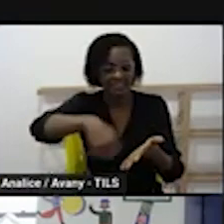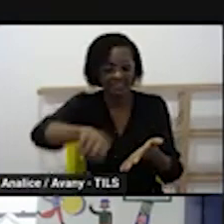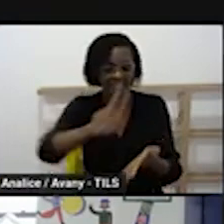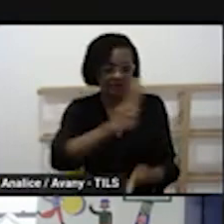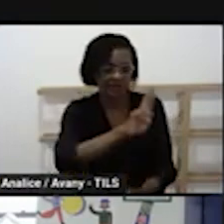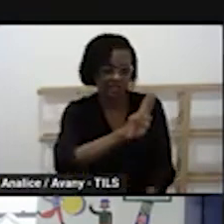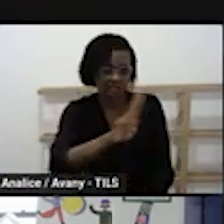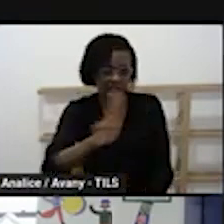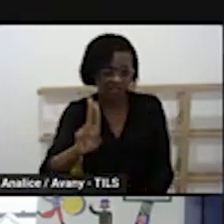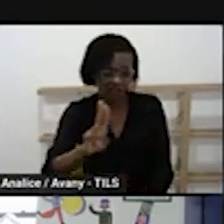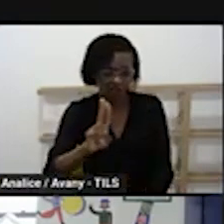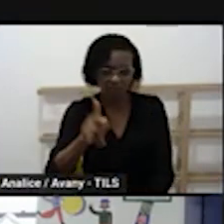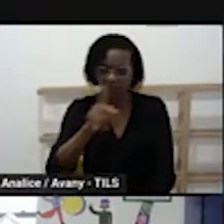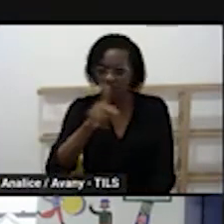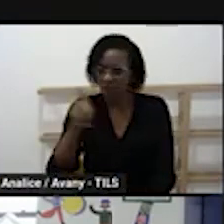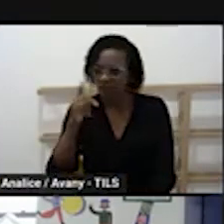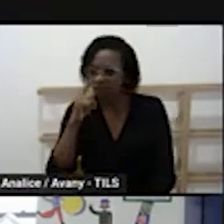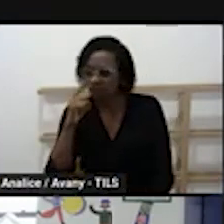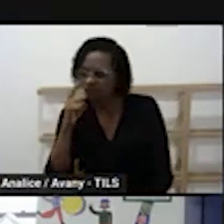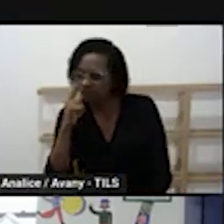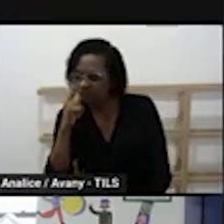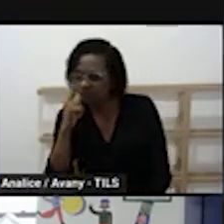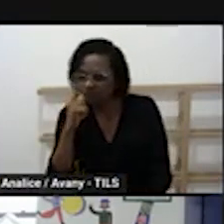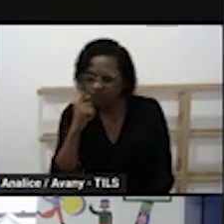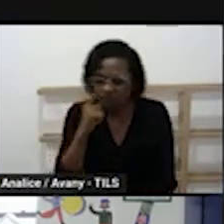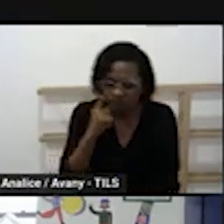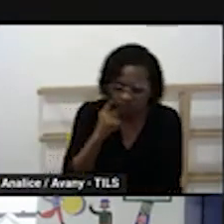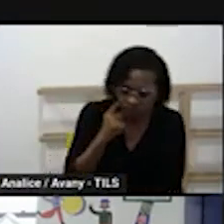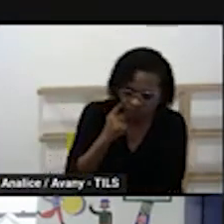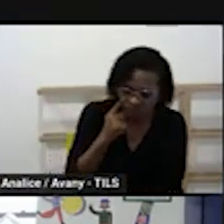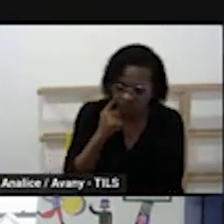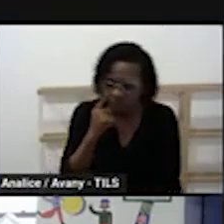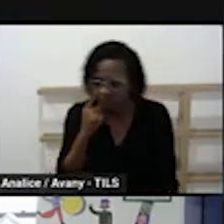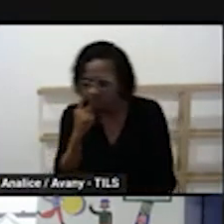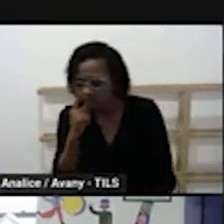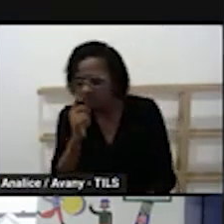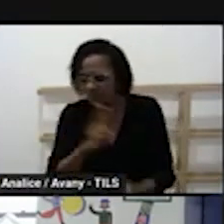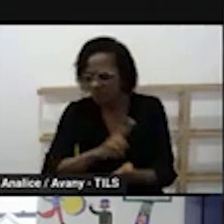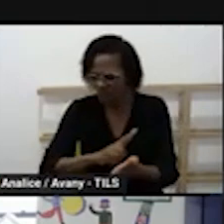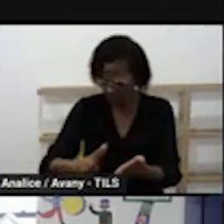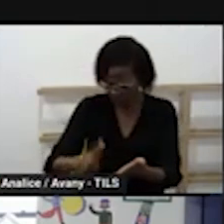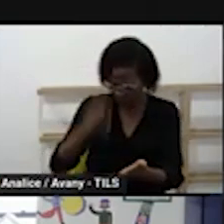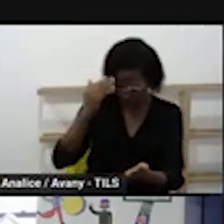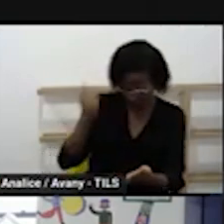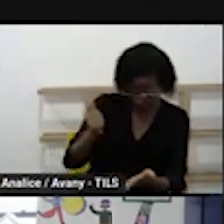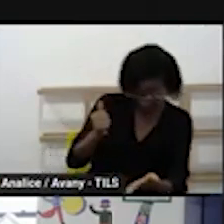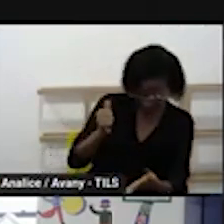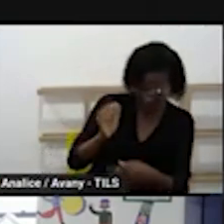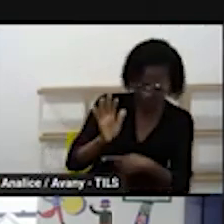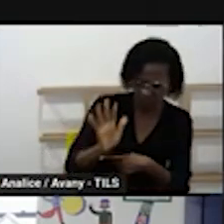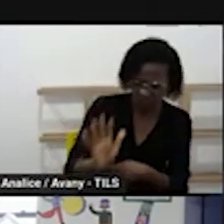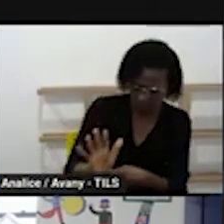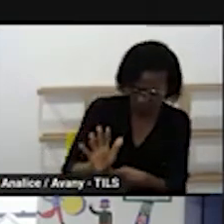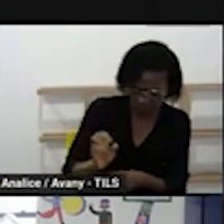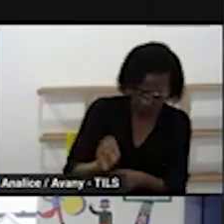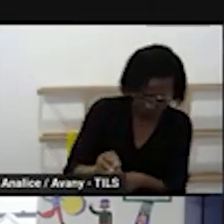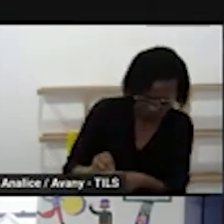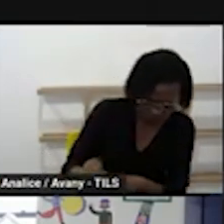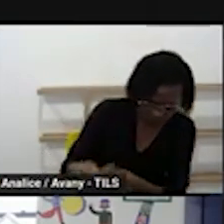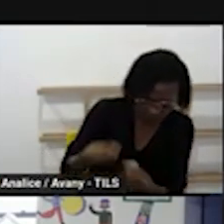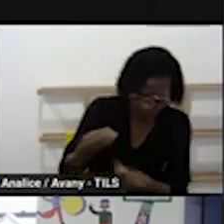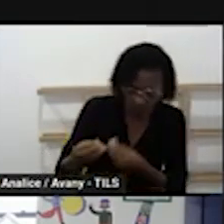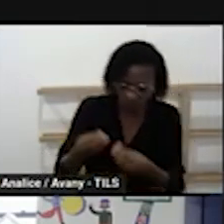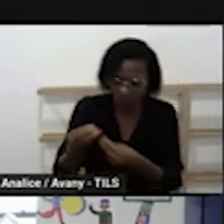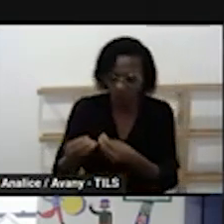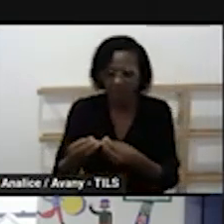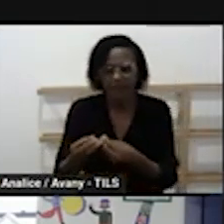isso é o professor que vai fazer na atividade sequenciada o professor já tem esse planejamento pensado com o objetivo final que